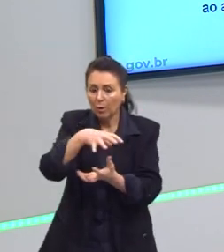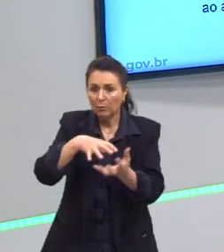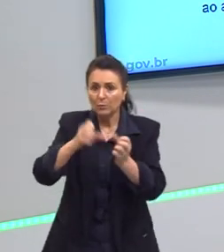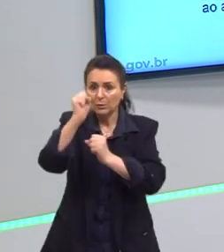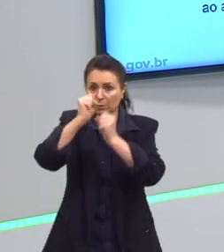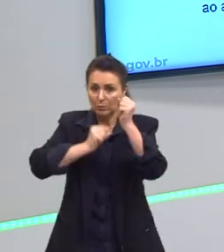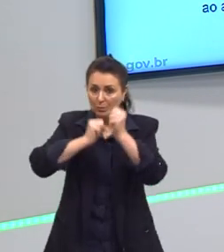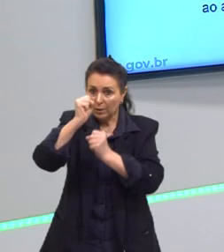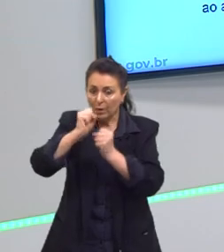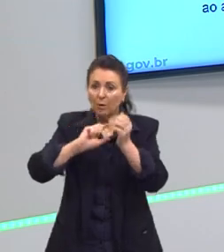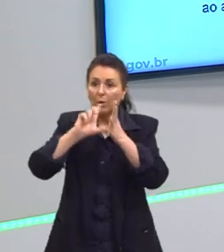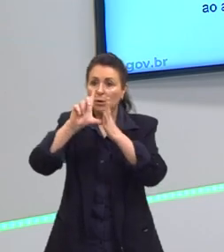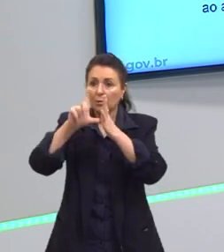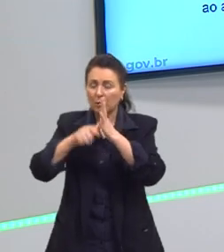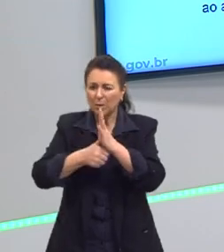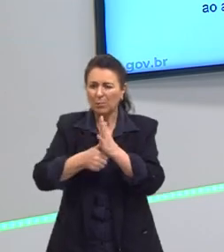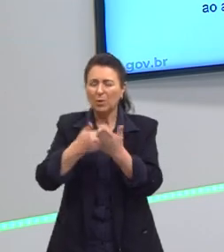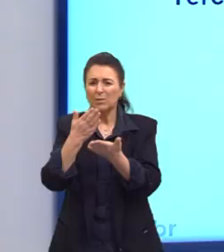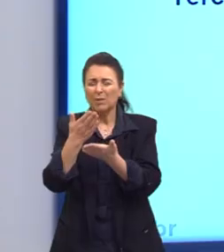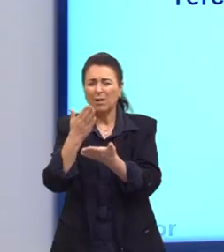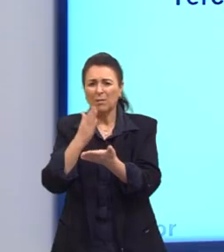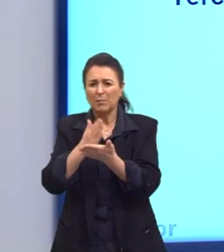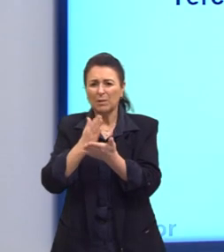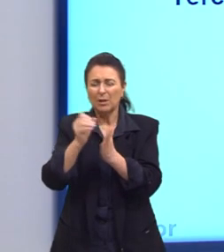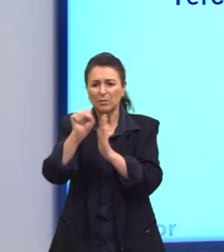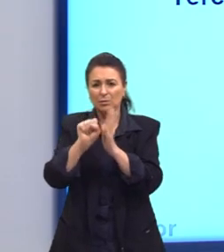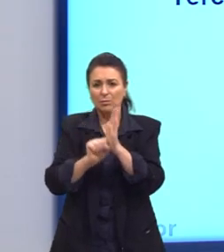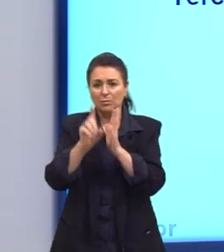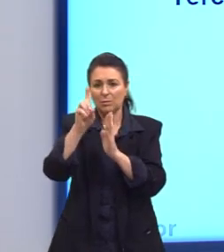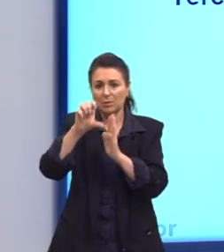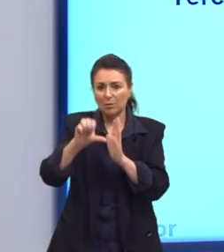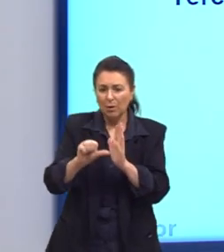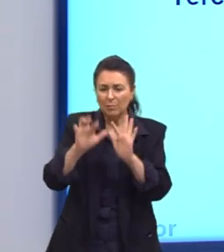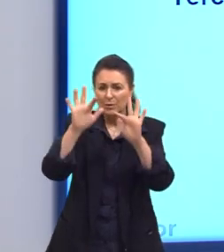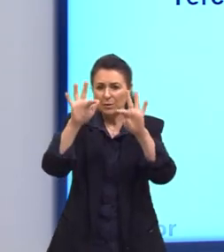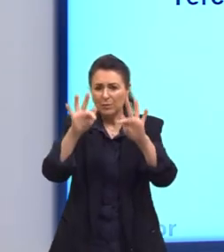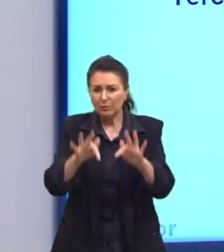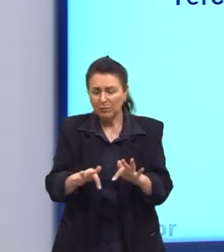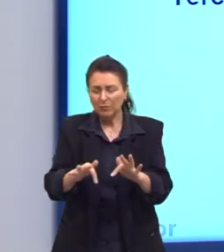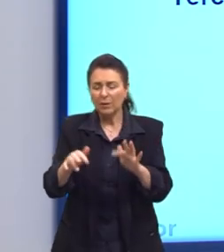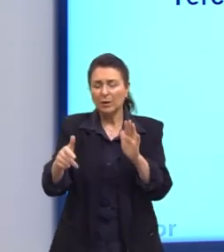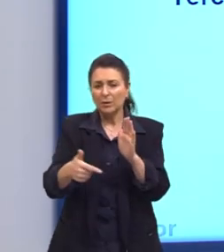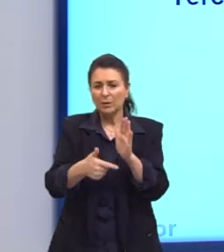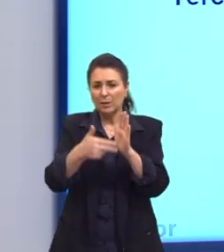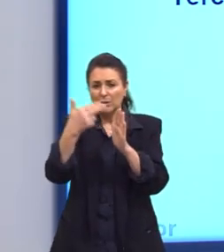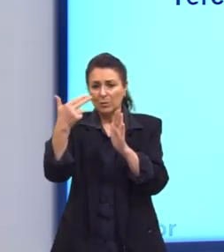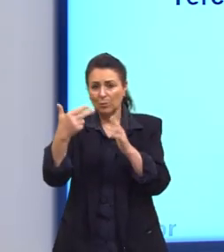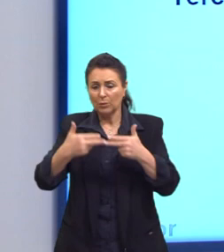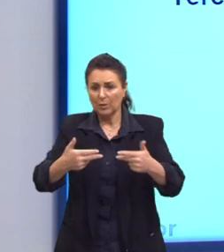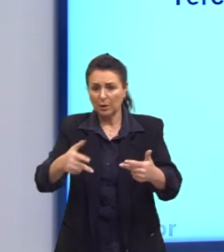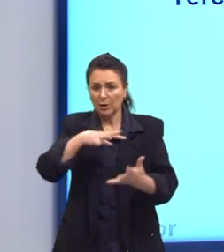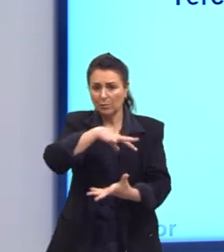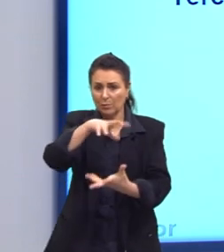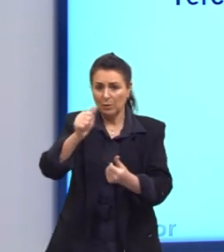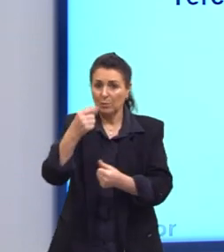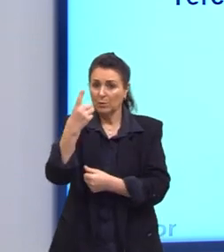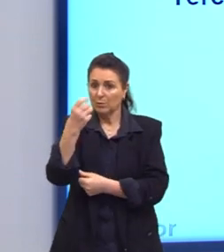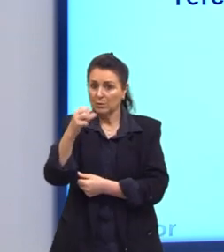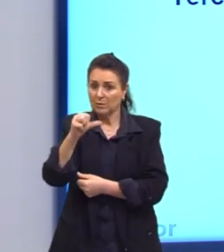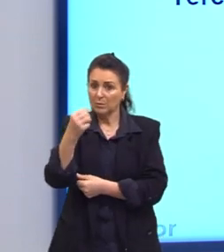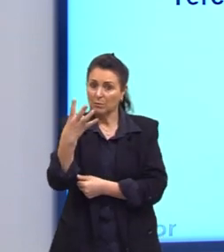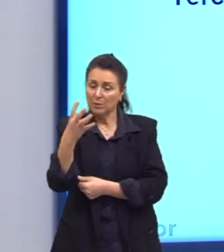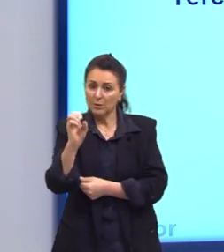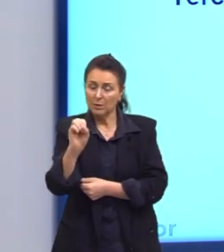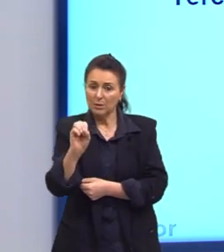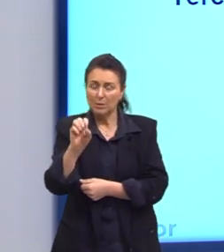a segunda fase, meado do século XIX, o final da Segunda Guerra Mundial, terceira fase, final da Segunda Guerra Mundial, 45, e aí a